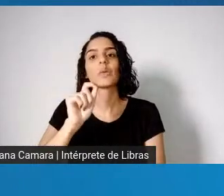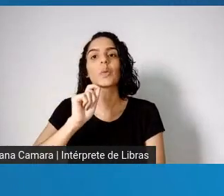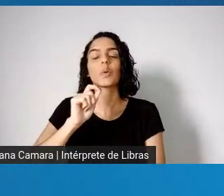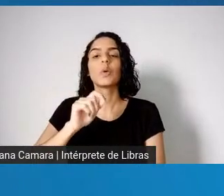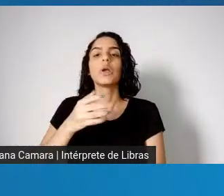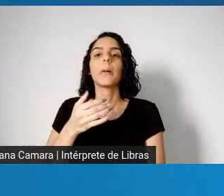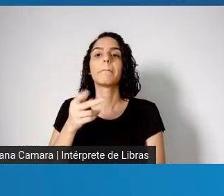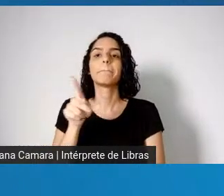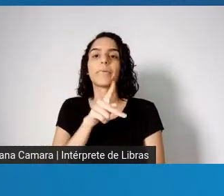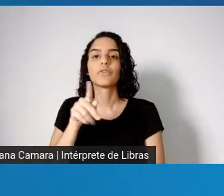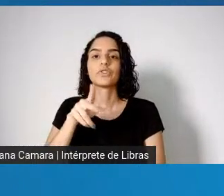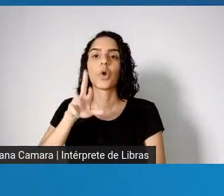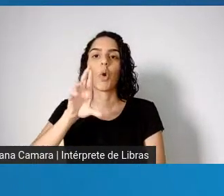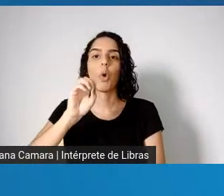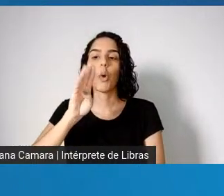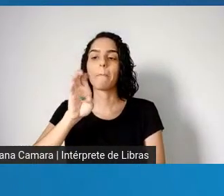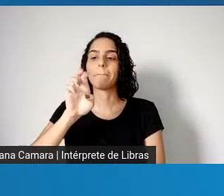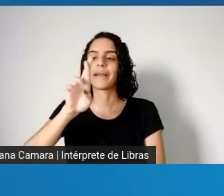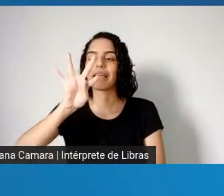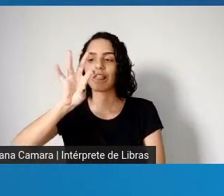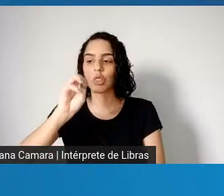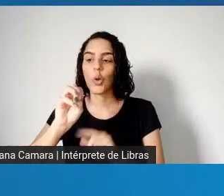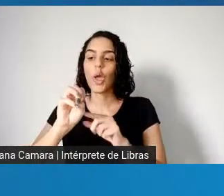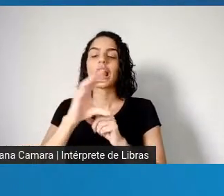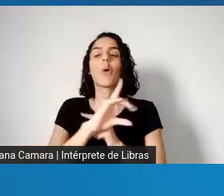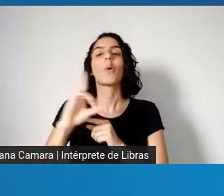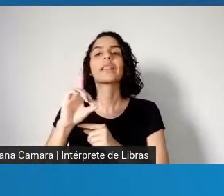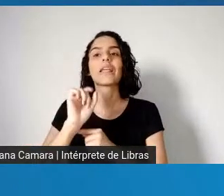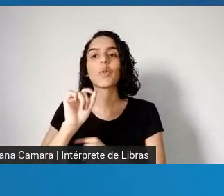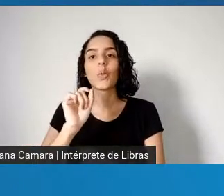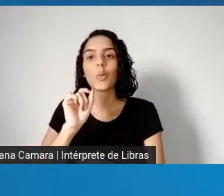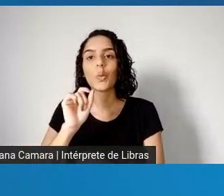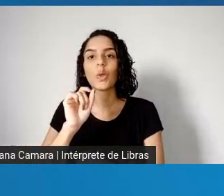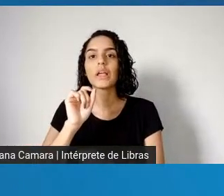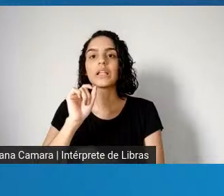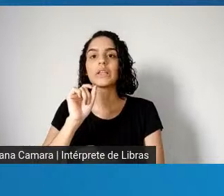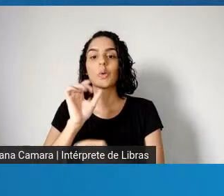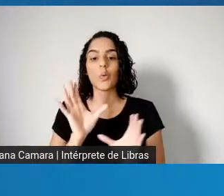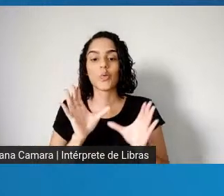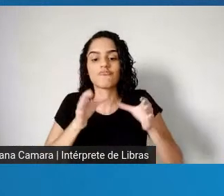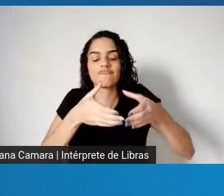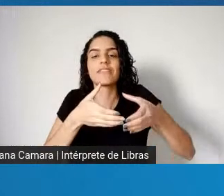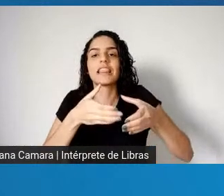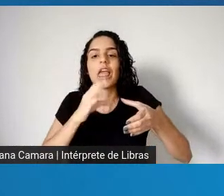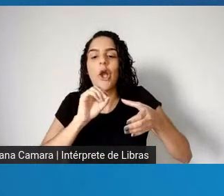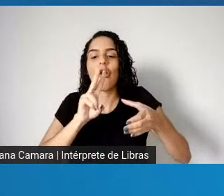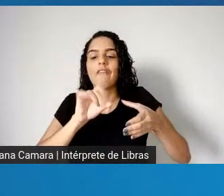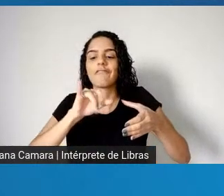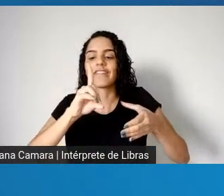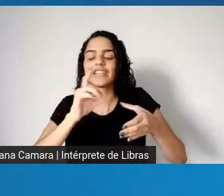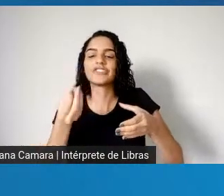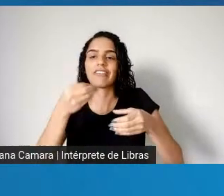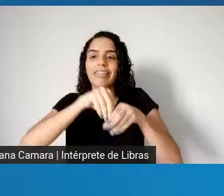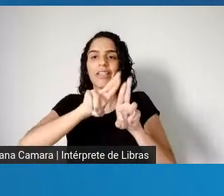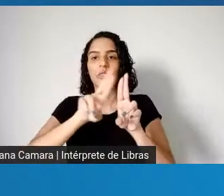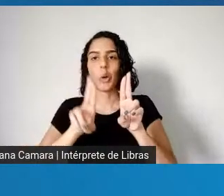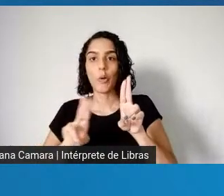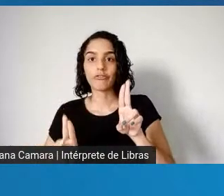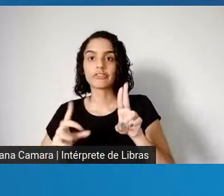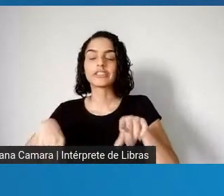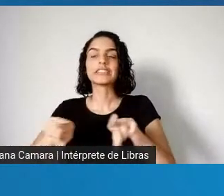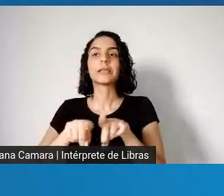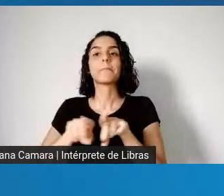Medrô. Roberto Medrô é o coordenador, é o coordenador do Comitê COVID da Universidade Federal do Rio de Janeiro, e tem tido uma